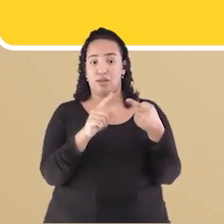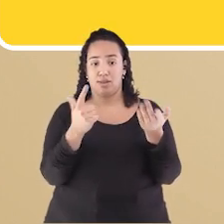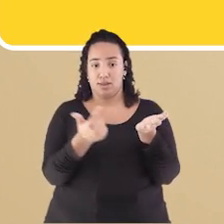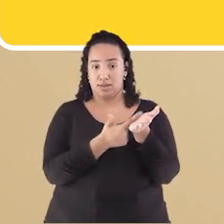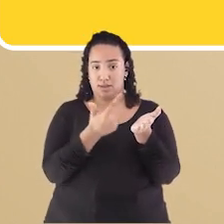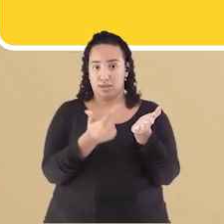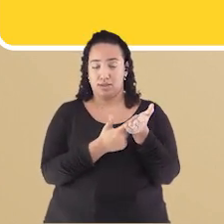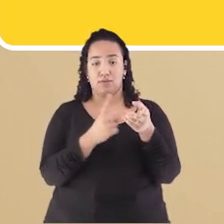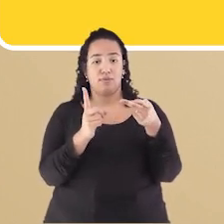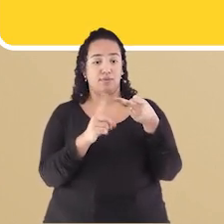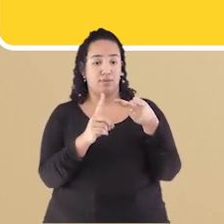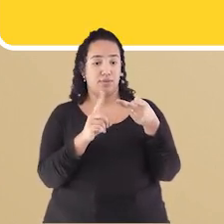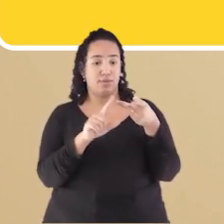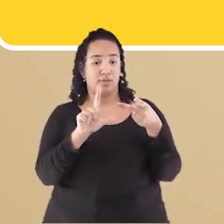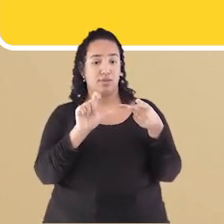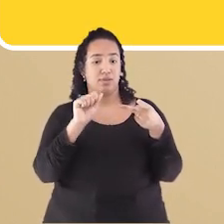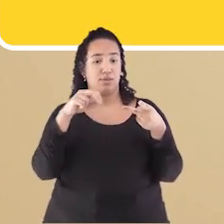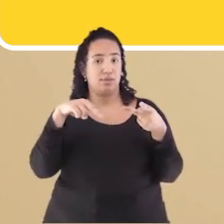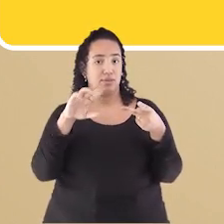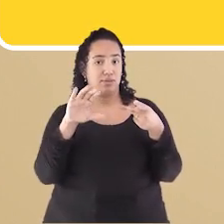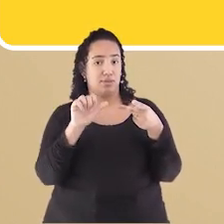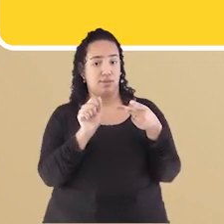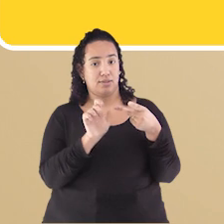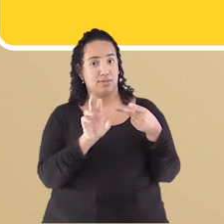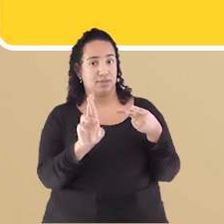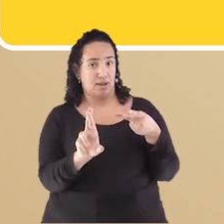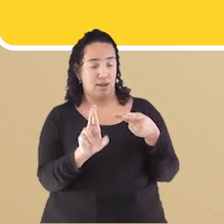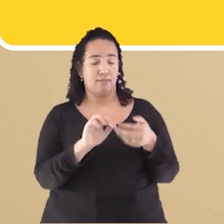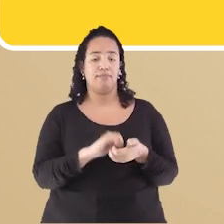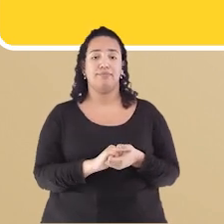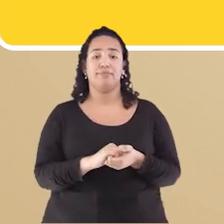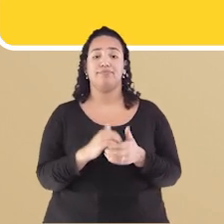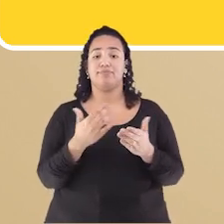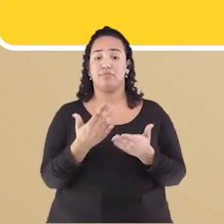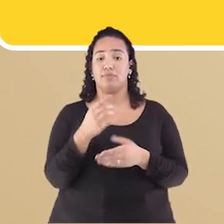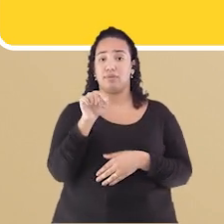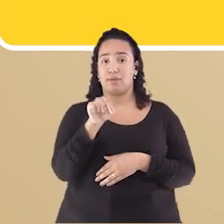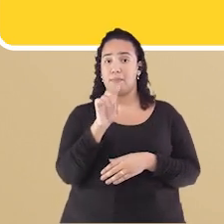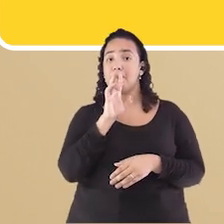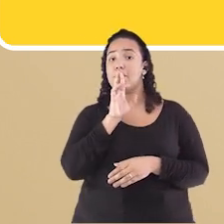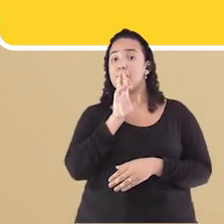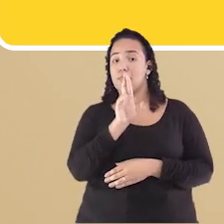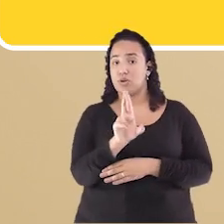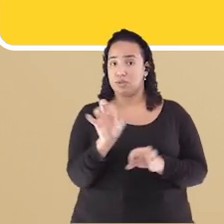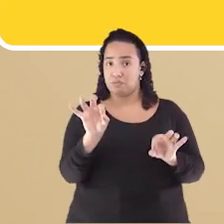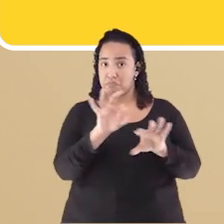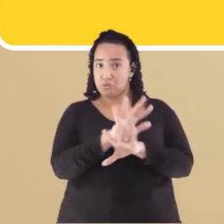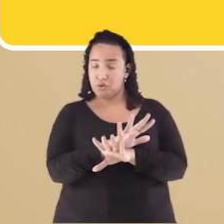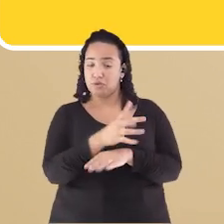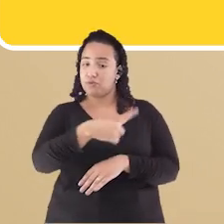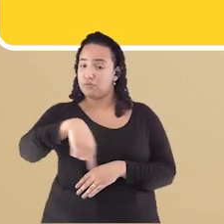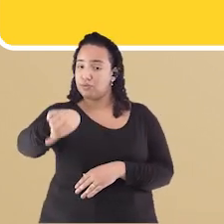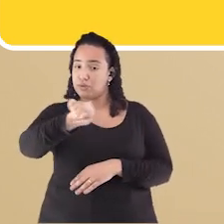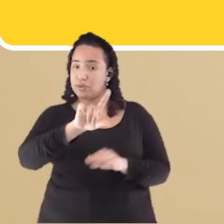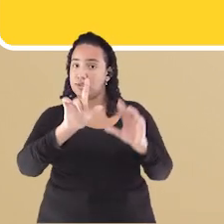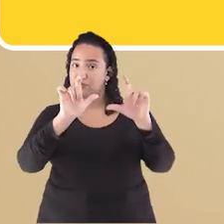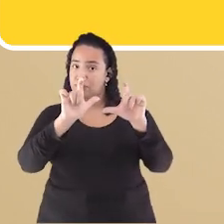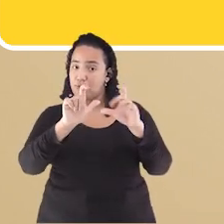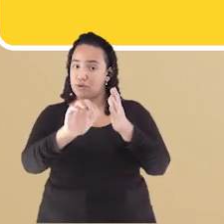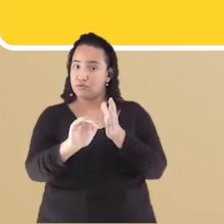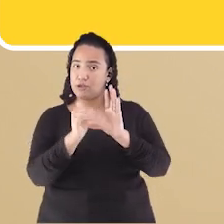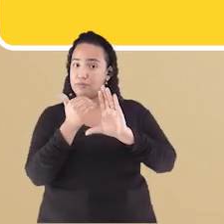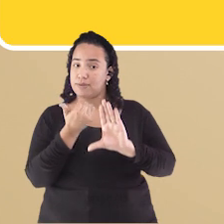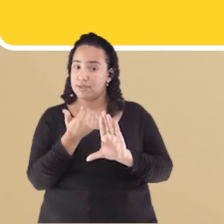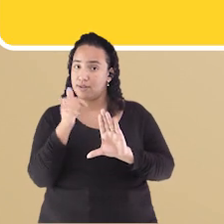Letra A Livro Letra B Lançar Após você responder Essas questões Envie Uma